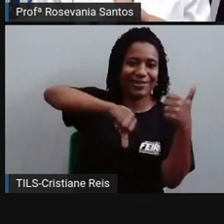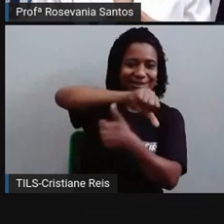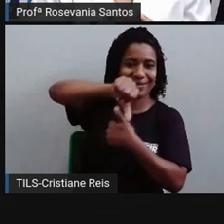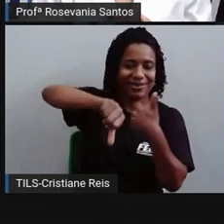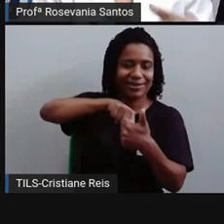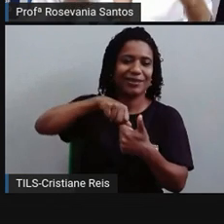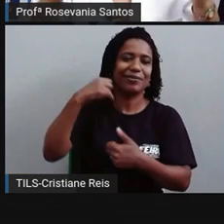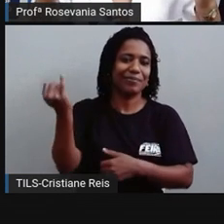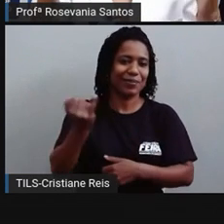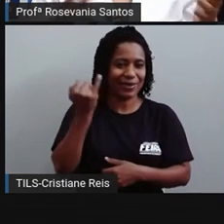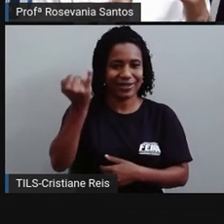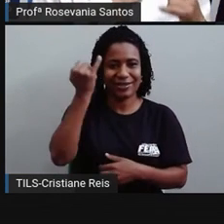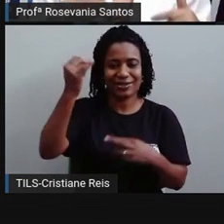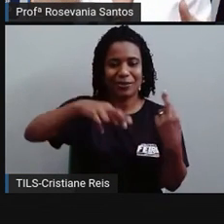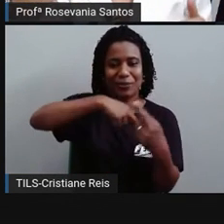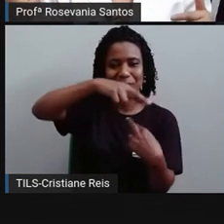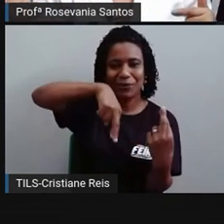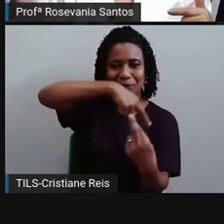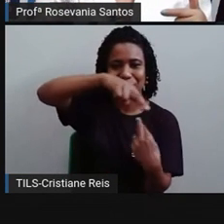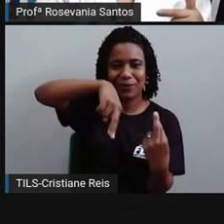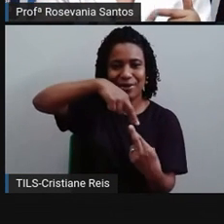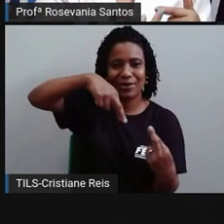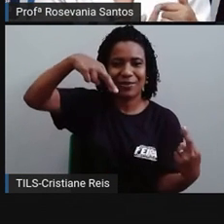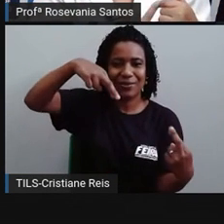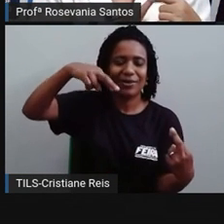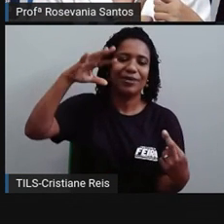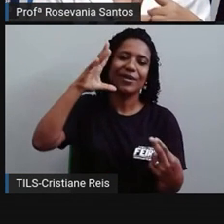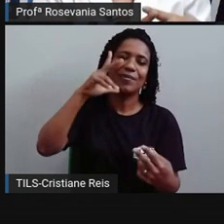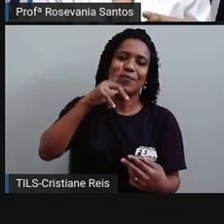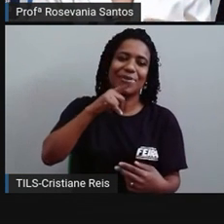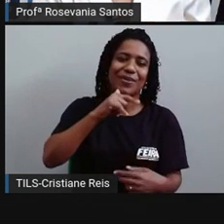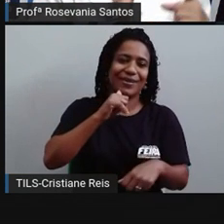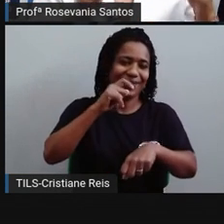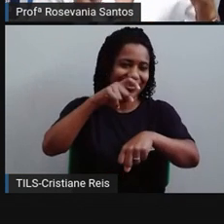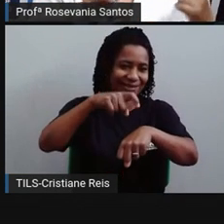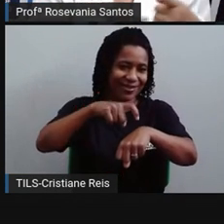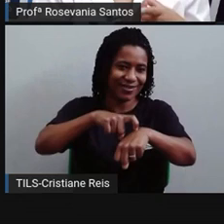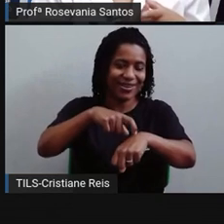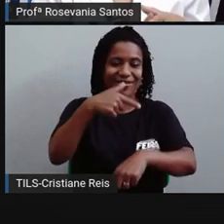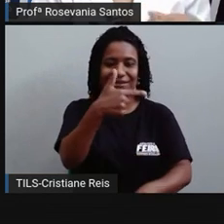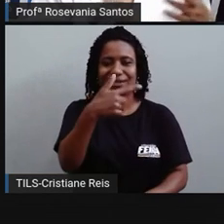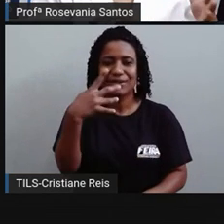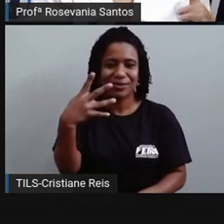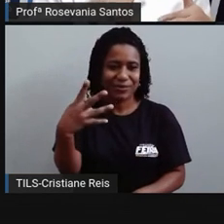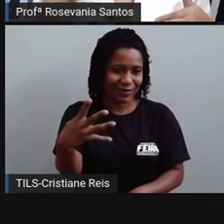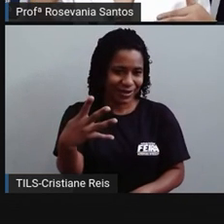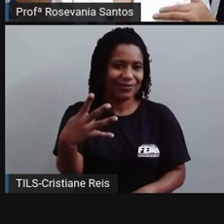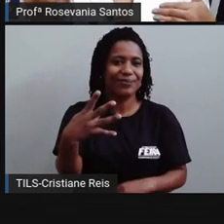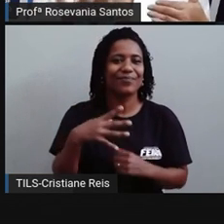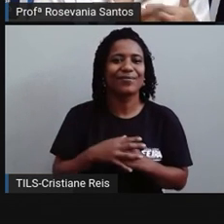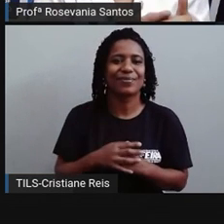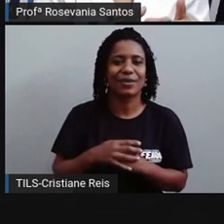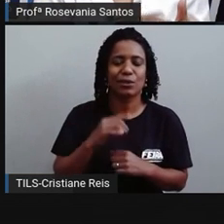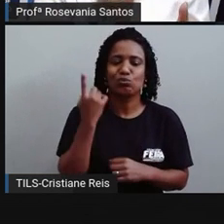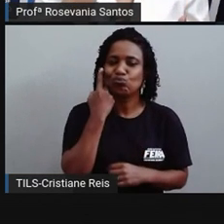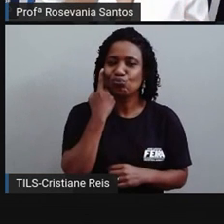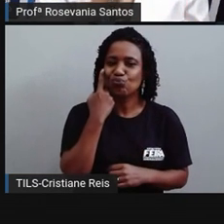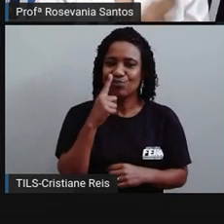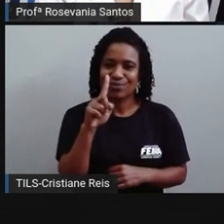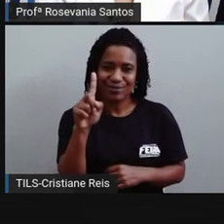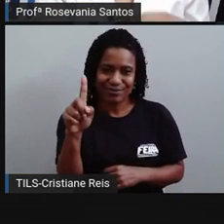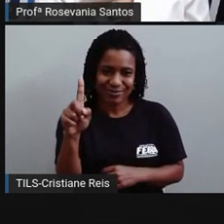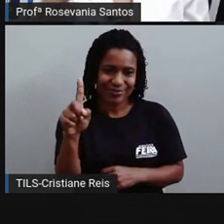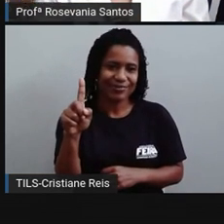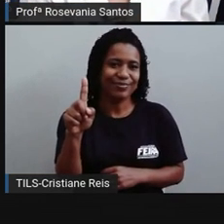do seu próprio eixo, que dura 24 horas para dar uma volta completa até chegar no mesmo ponto, que a gente chama, né? O período de um dia aí, que é